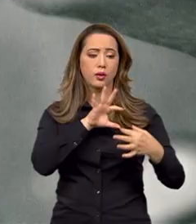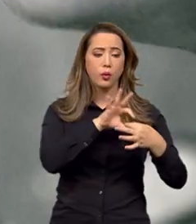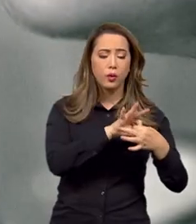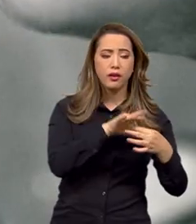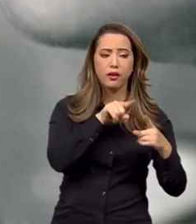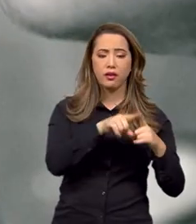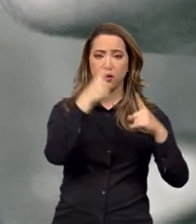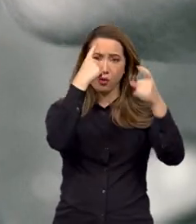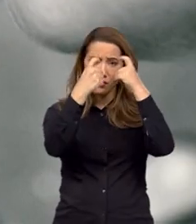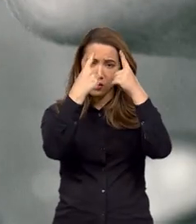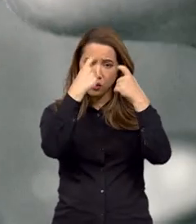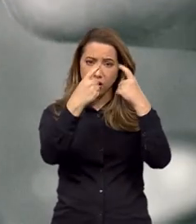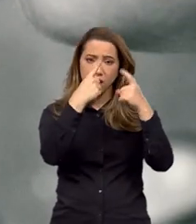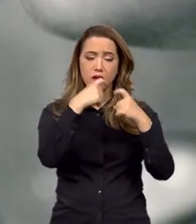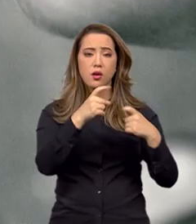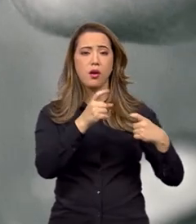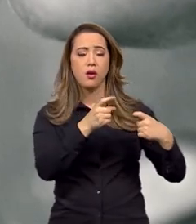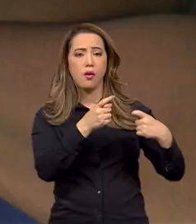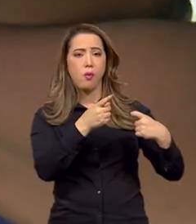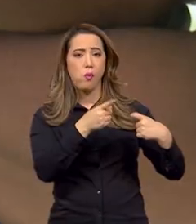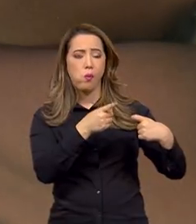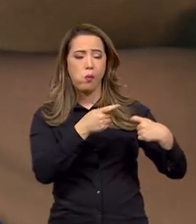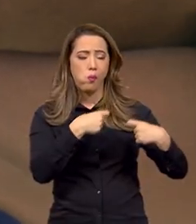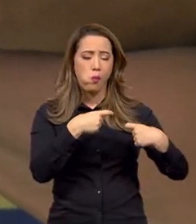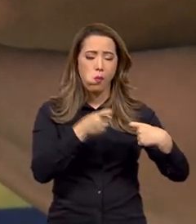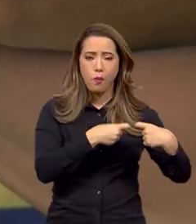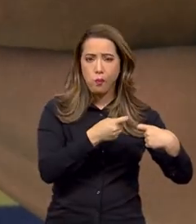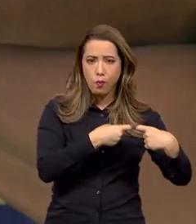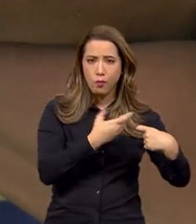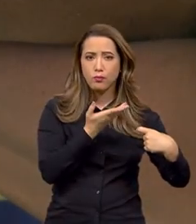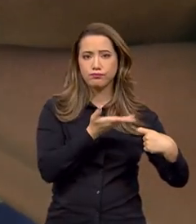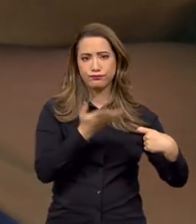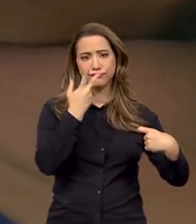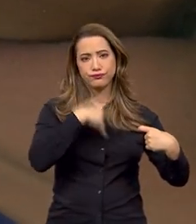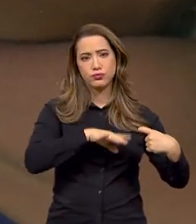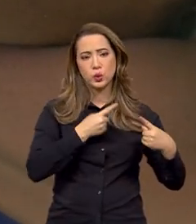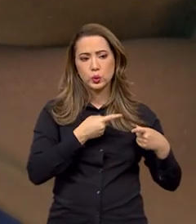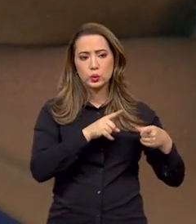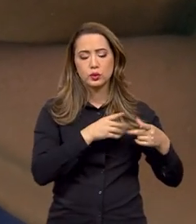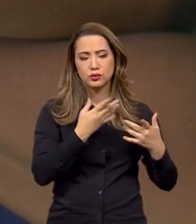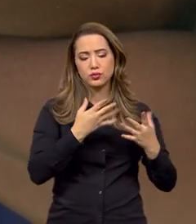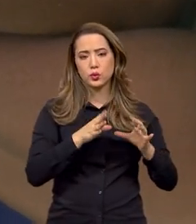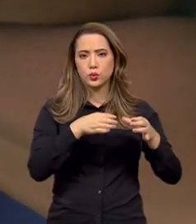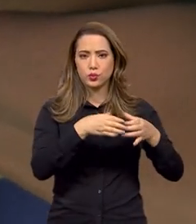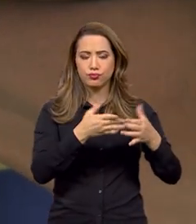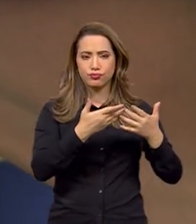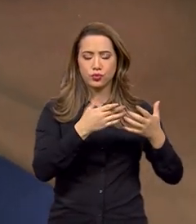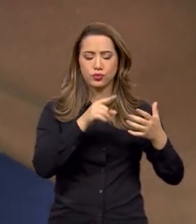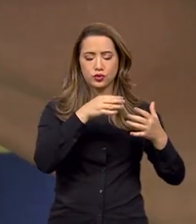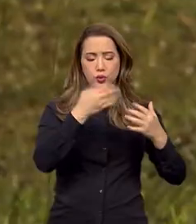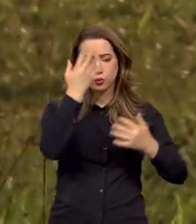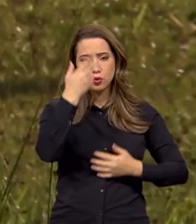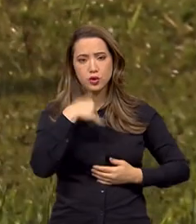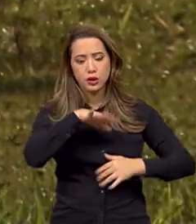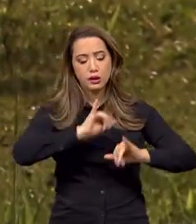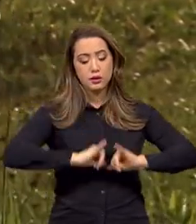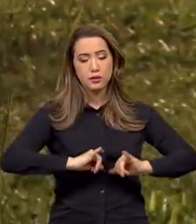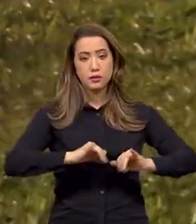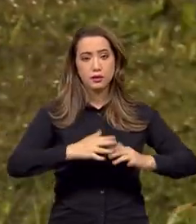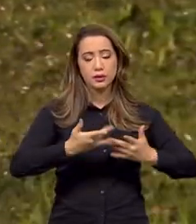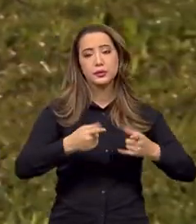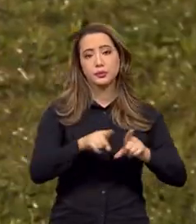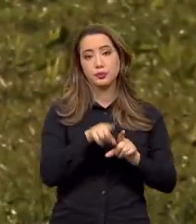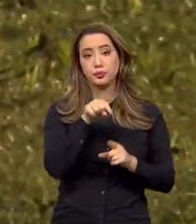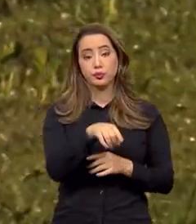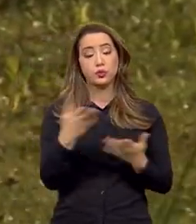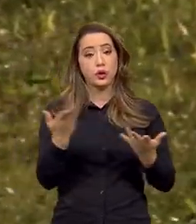estão legadas à violência sexual. Para incentivar ações de enfrentamento a esses casos, o governo federal lançou neste